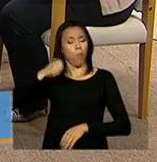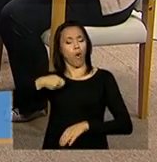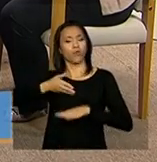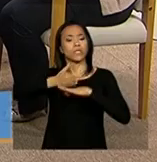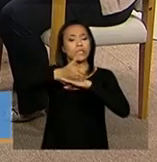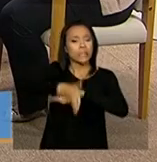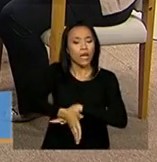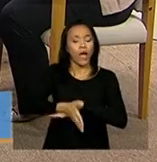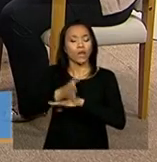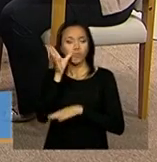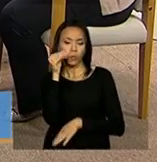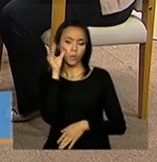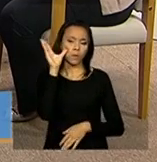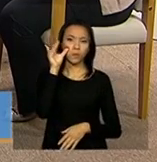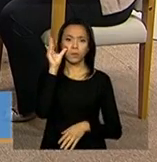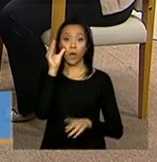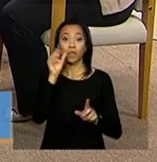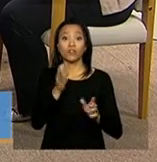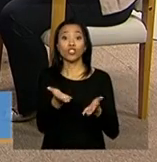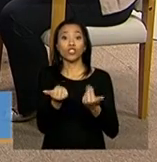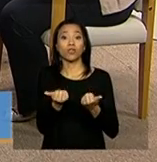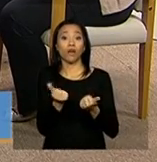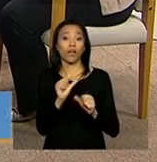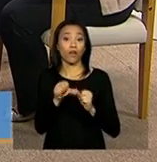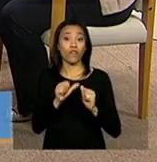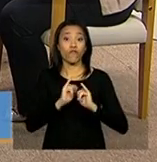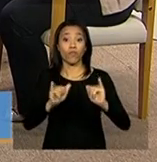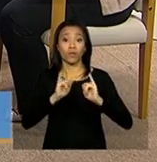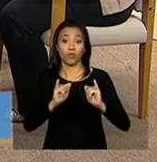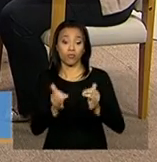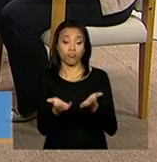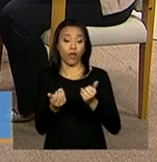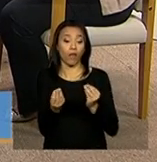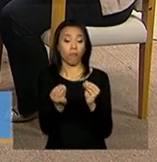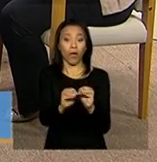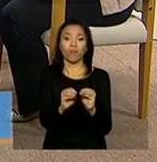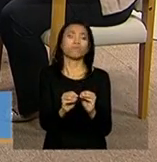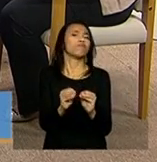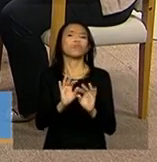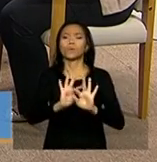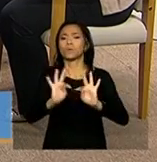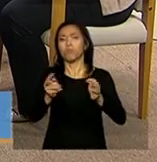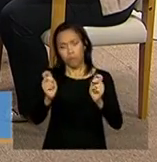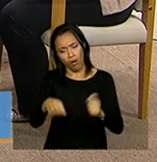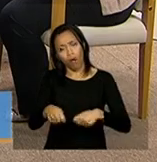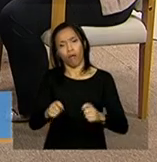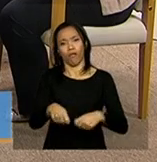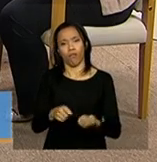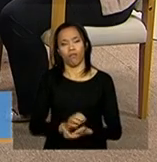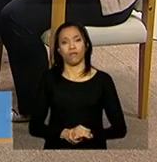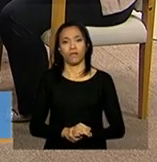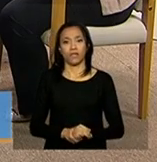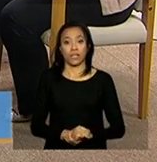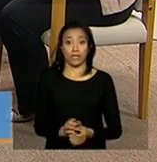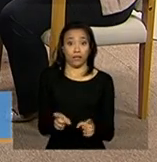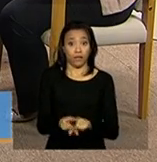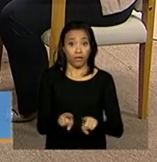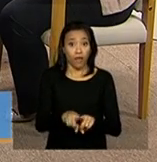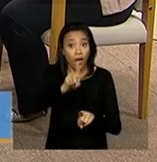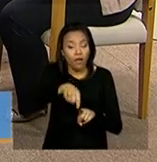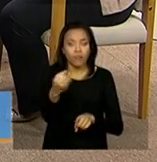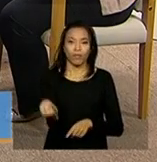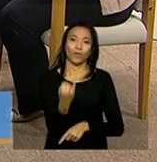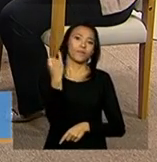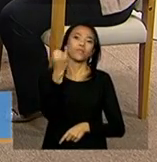fazer algum tipo de alteração nas informações que foram fornecidas. E aí é importante